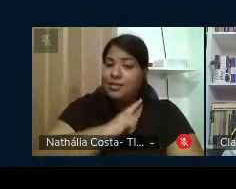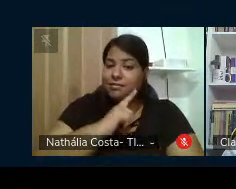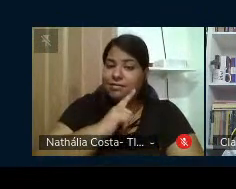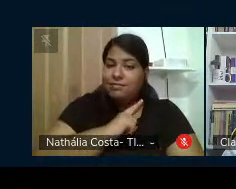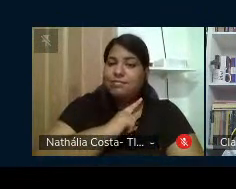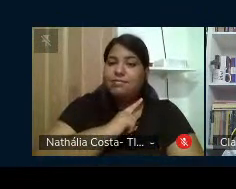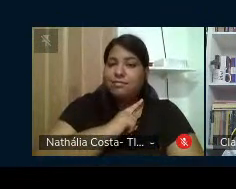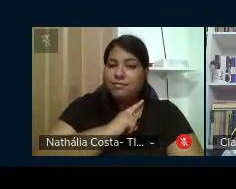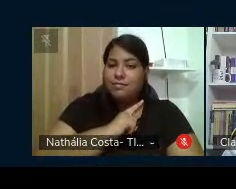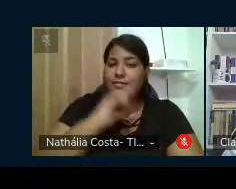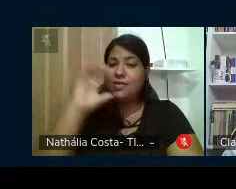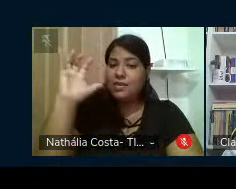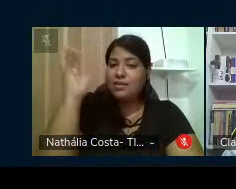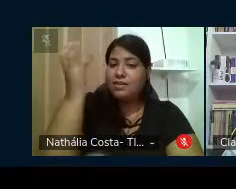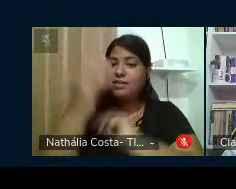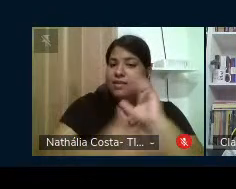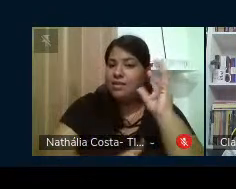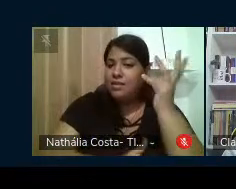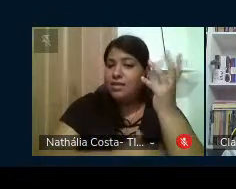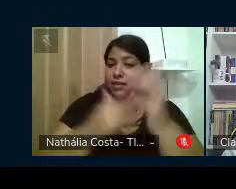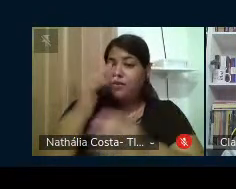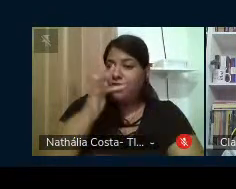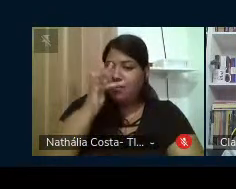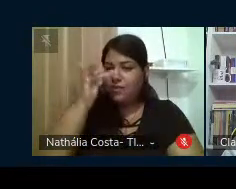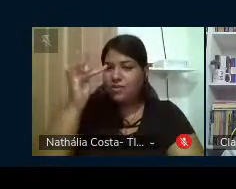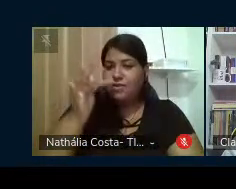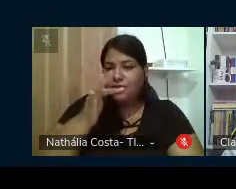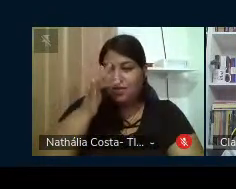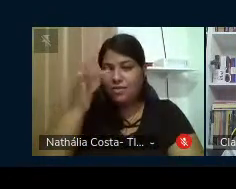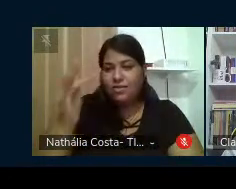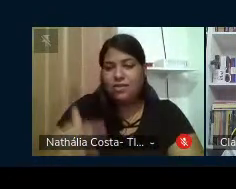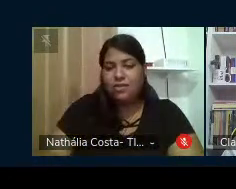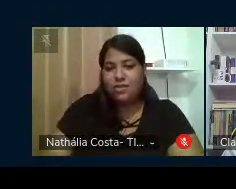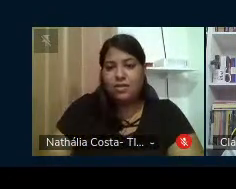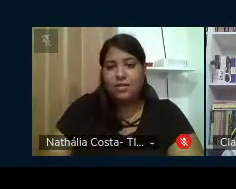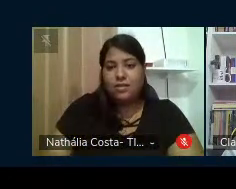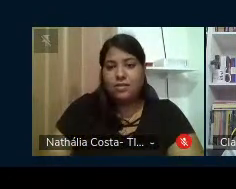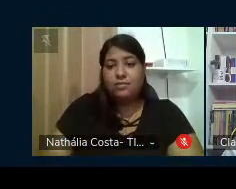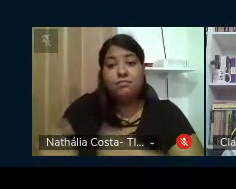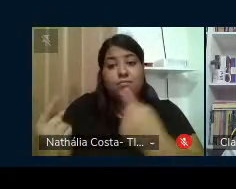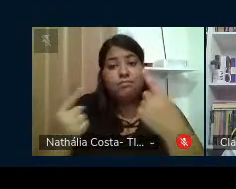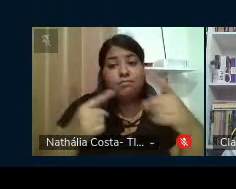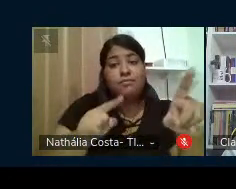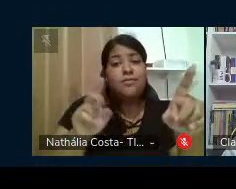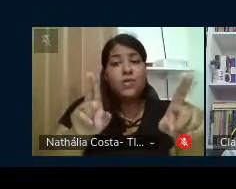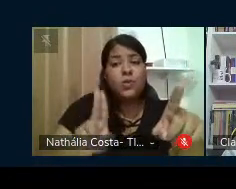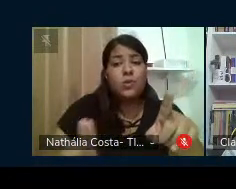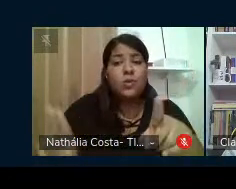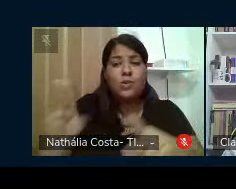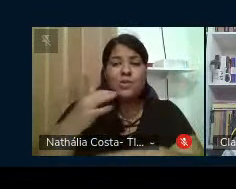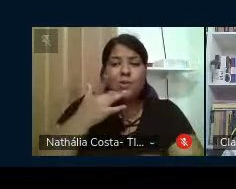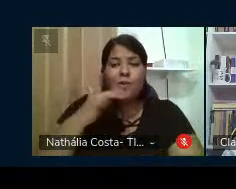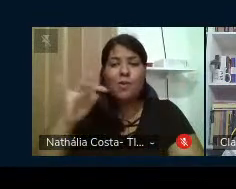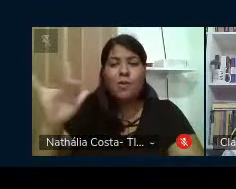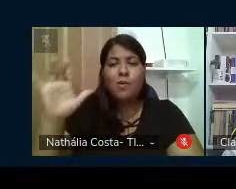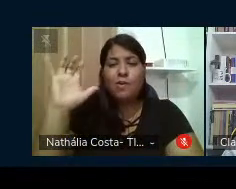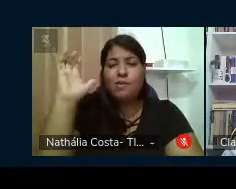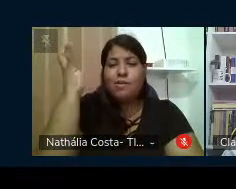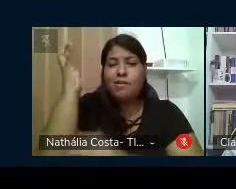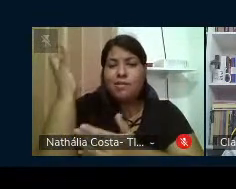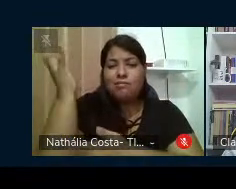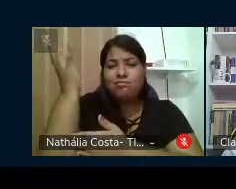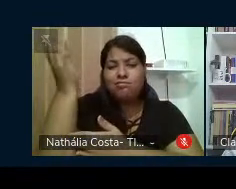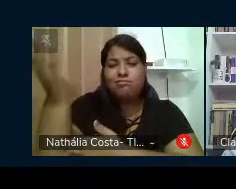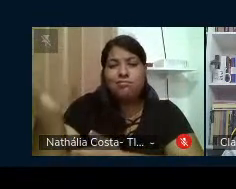o que resta da fauna, flora e de ar Contra o garimbo que